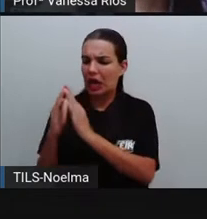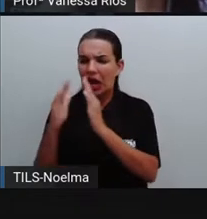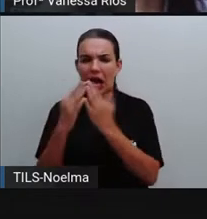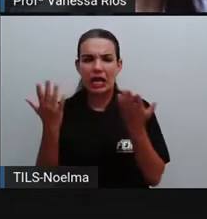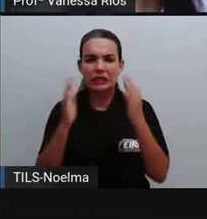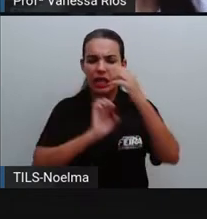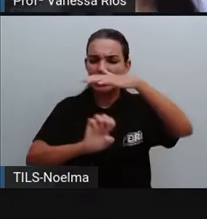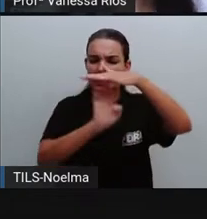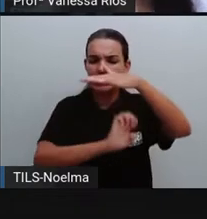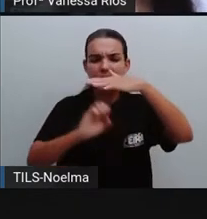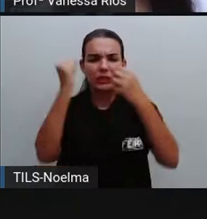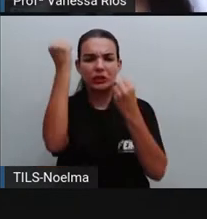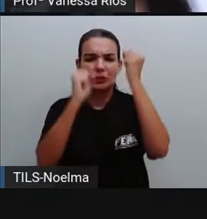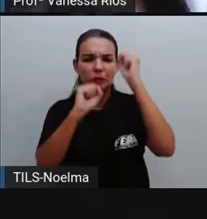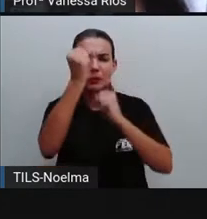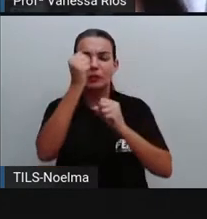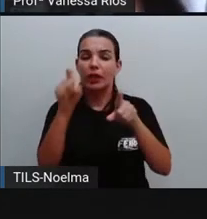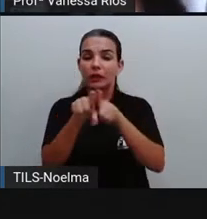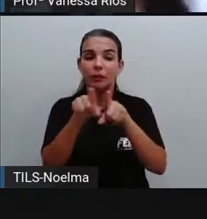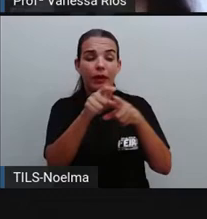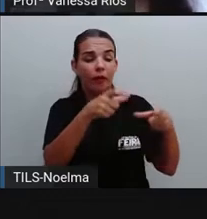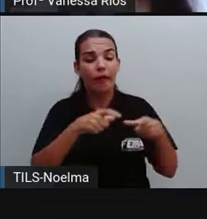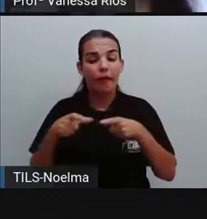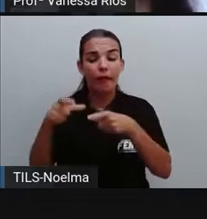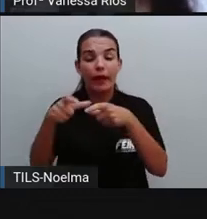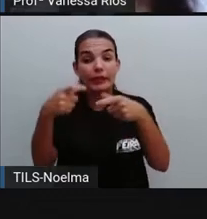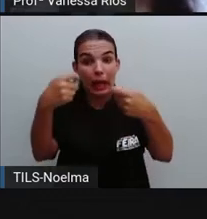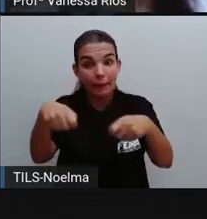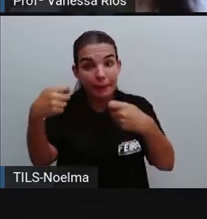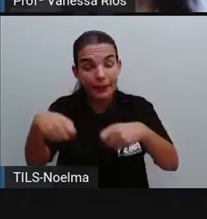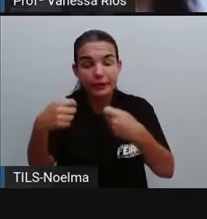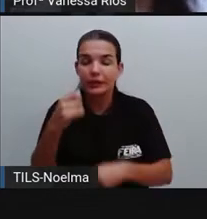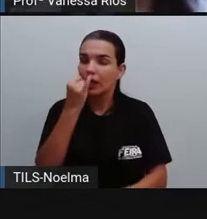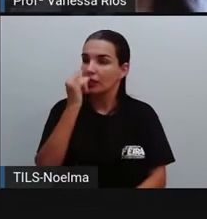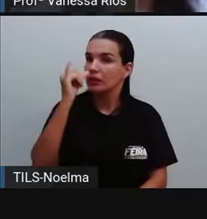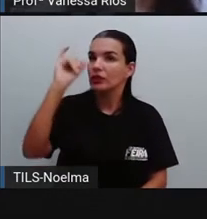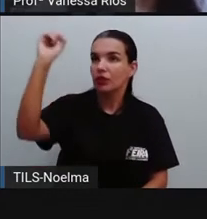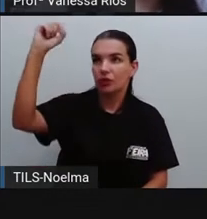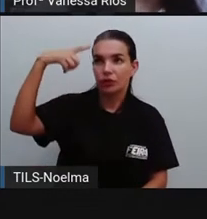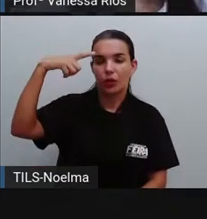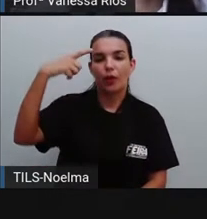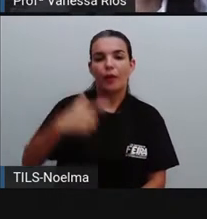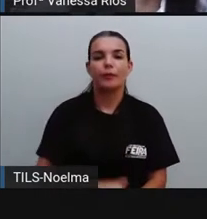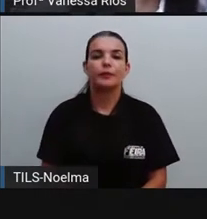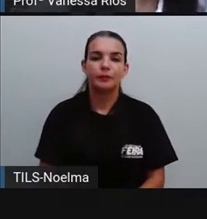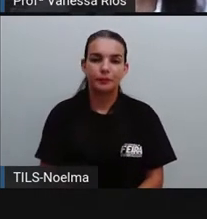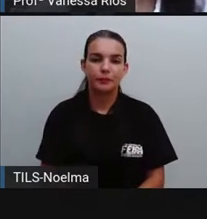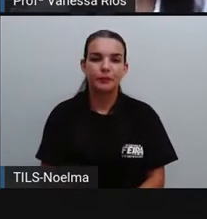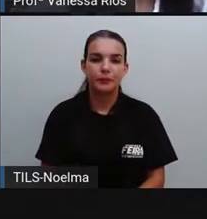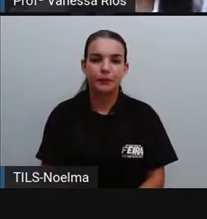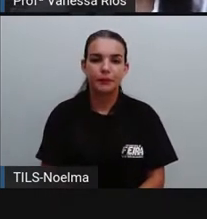indústrias, né? E nos outros locais que necessitamos aí do uso da energia elétrica.